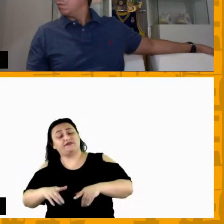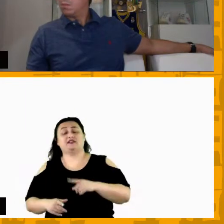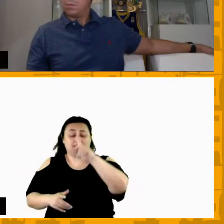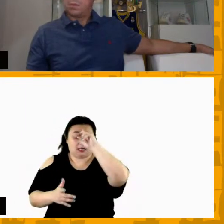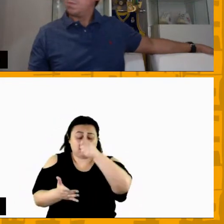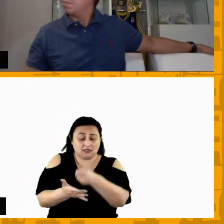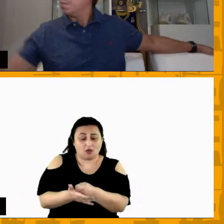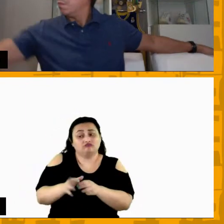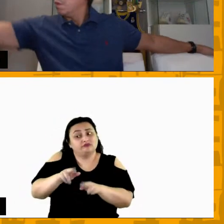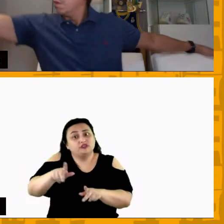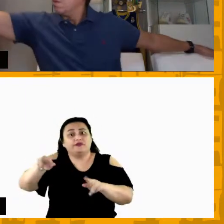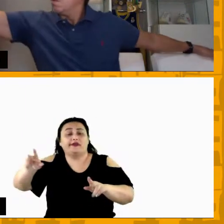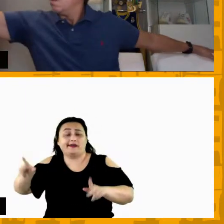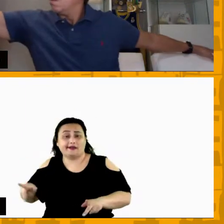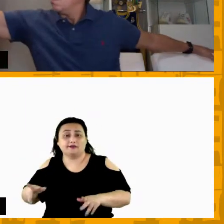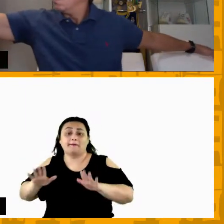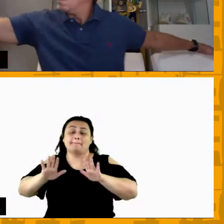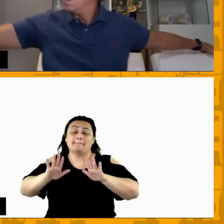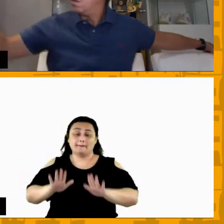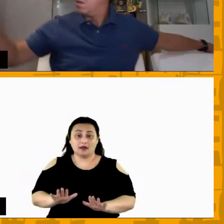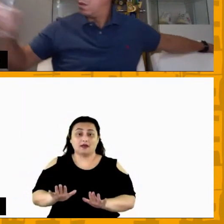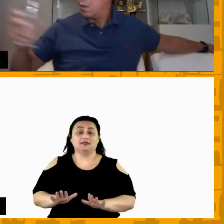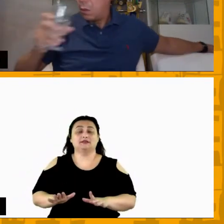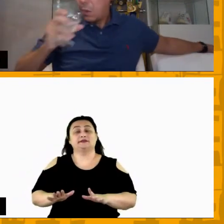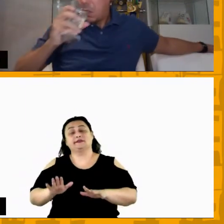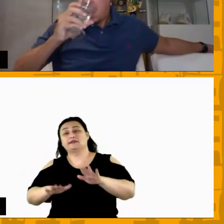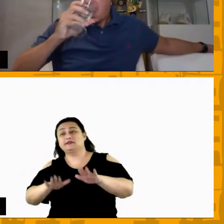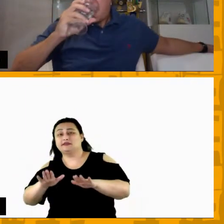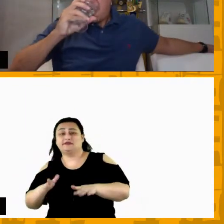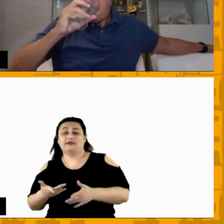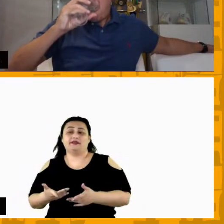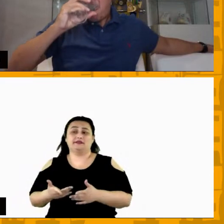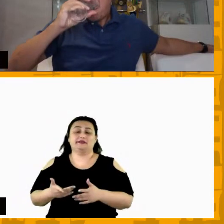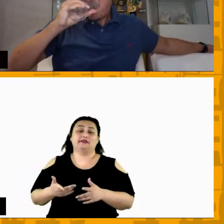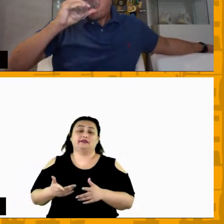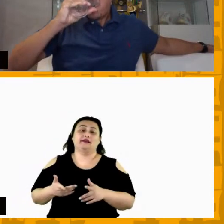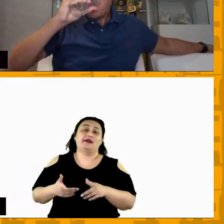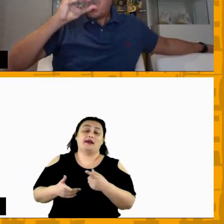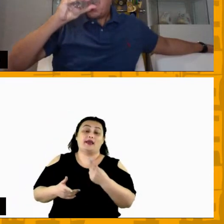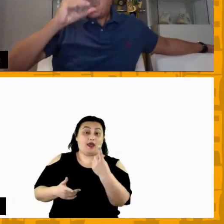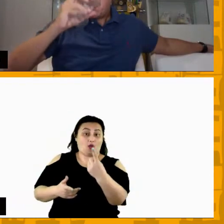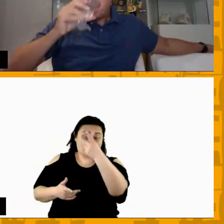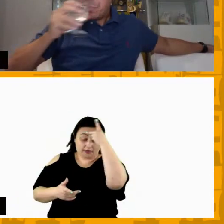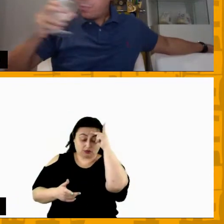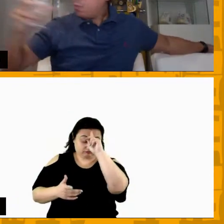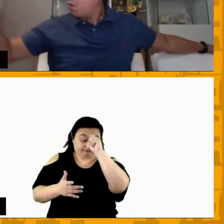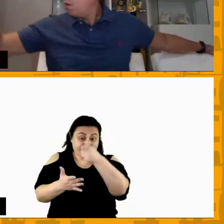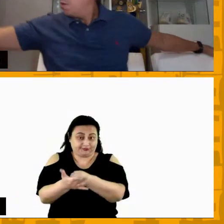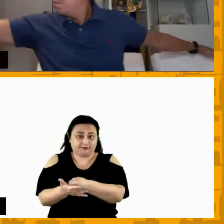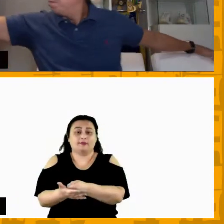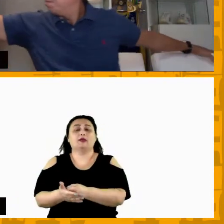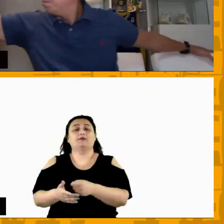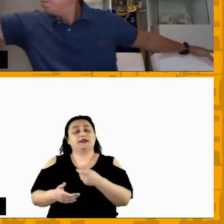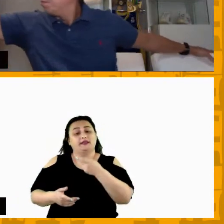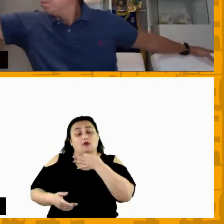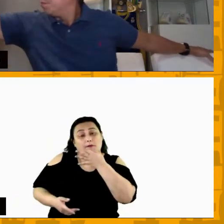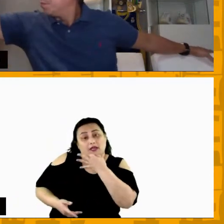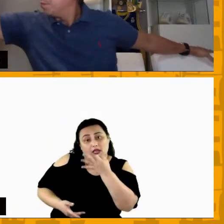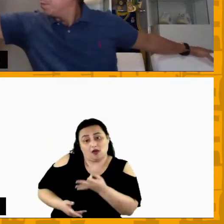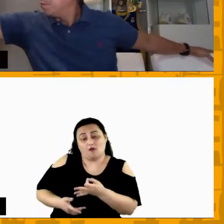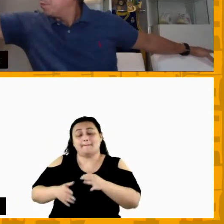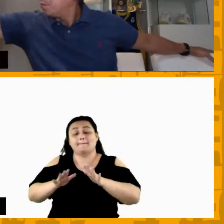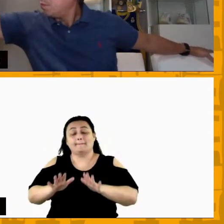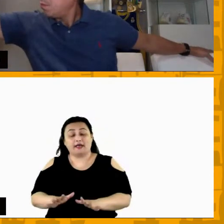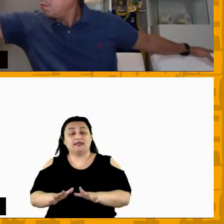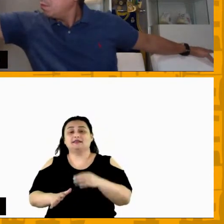normalmente a decisão vem do do head coach do Elinho pra que fale sobre isso mas como